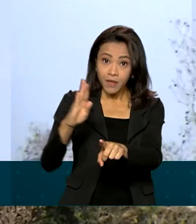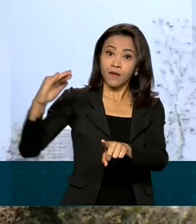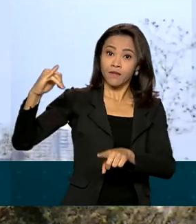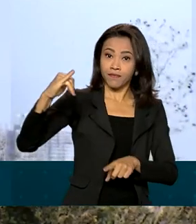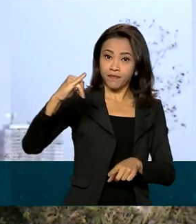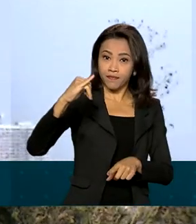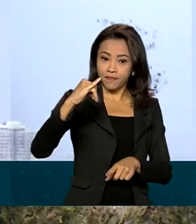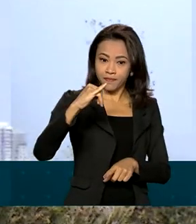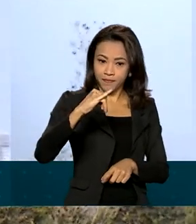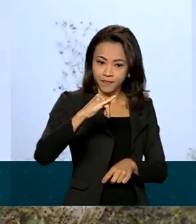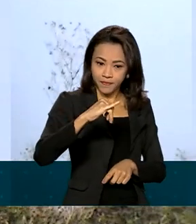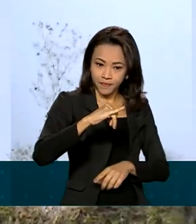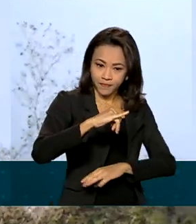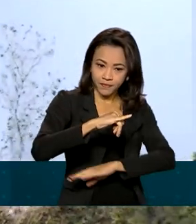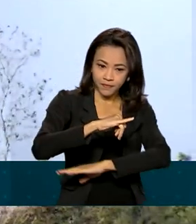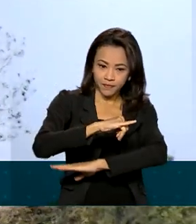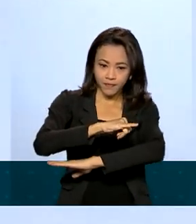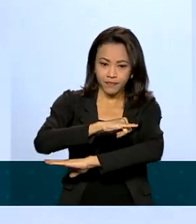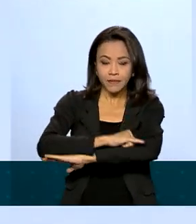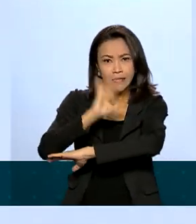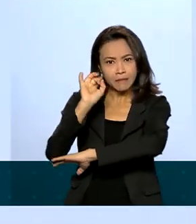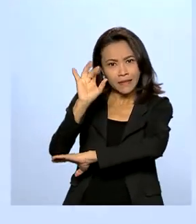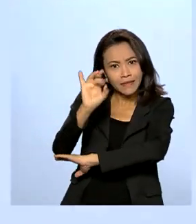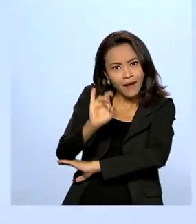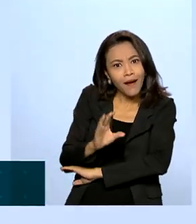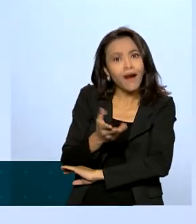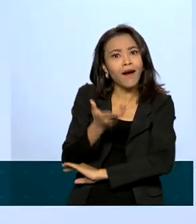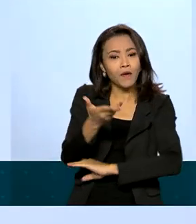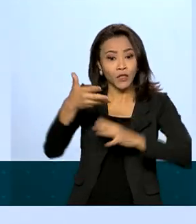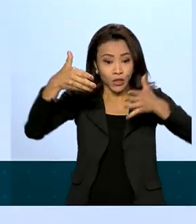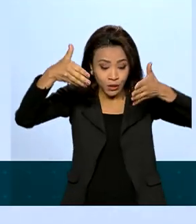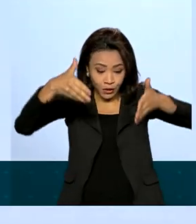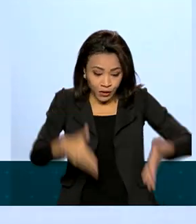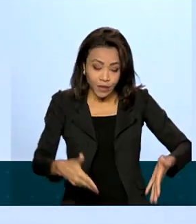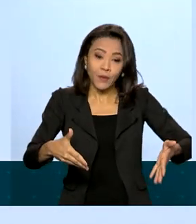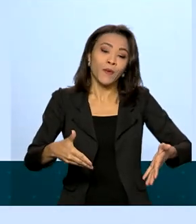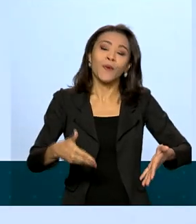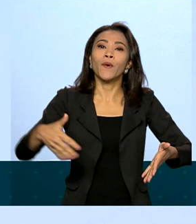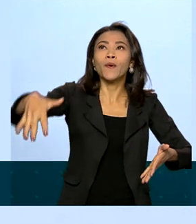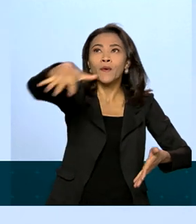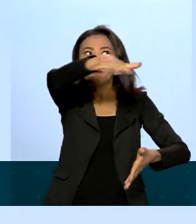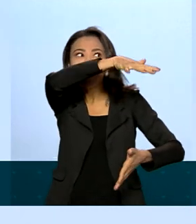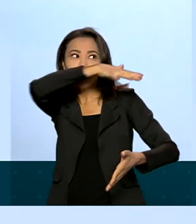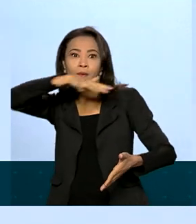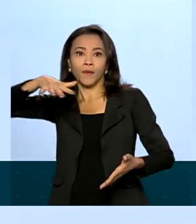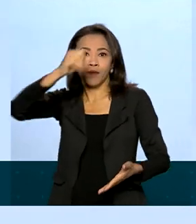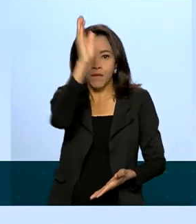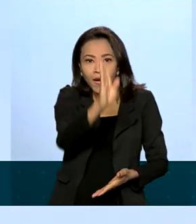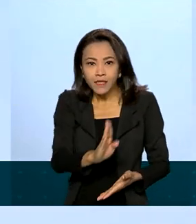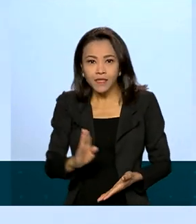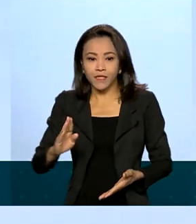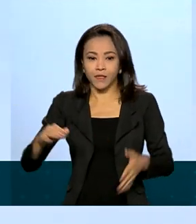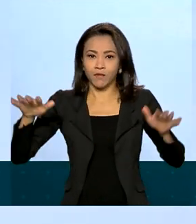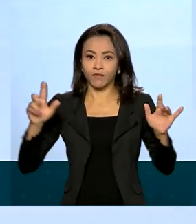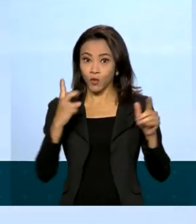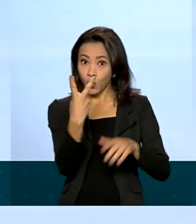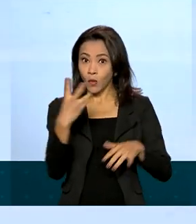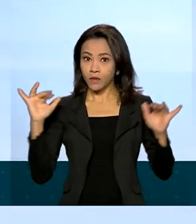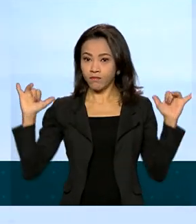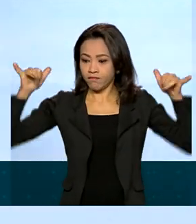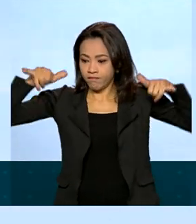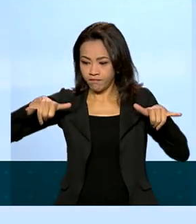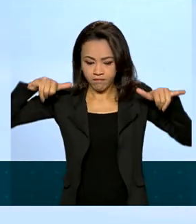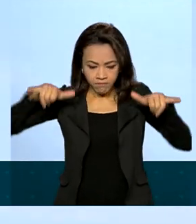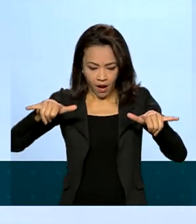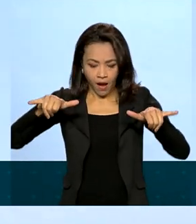do Grupo de Transporte Especial e assim que entrou no espaço aéreo brasileiro, foi escoltada por dois caças